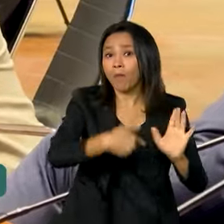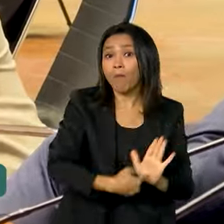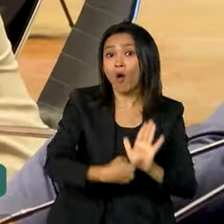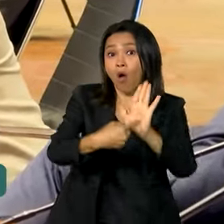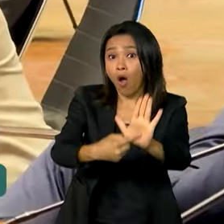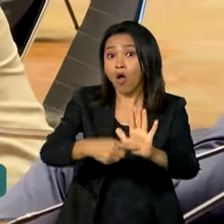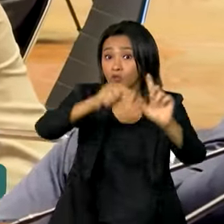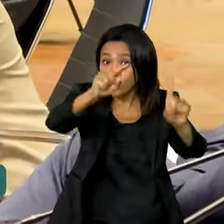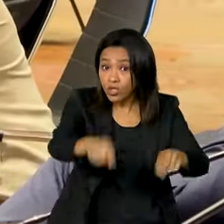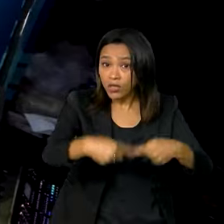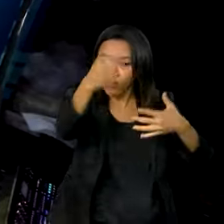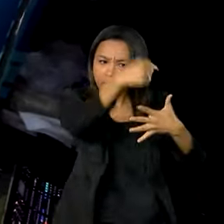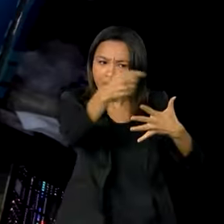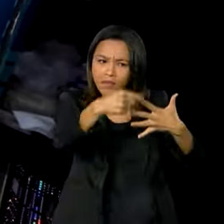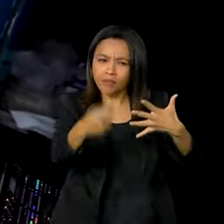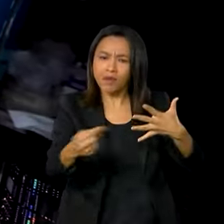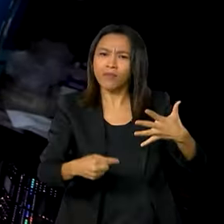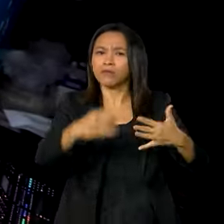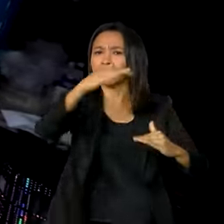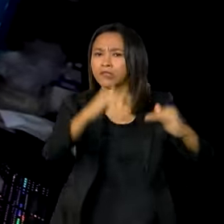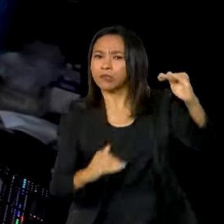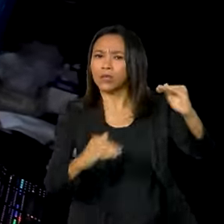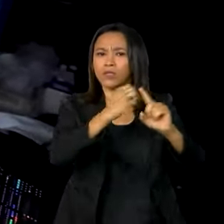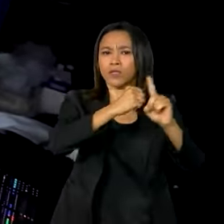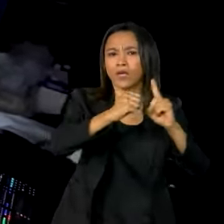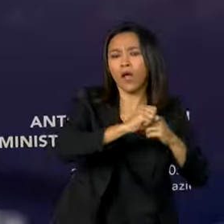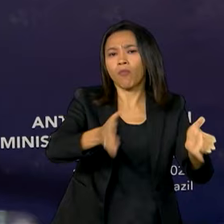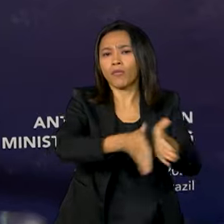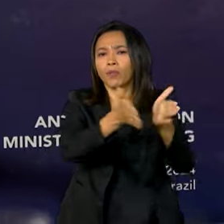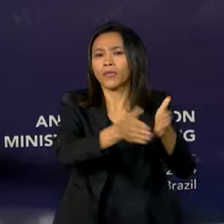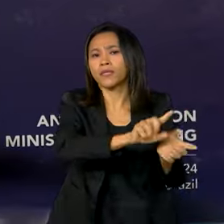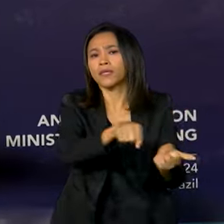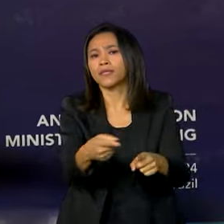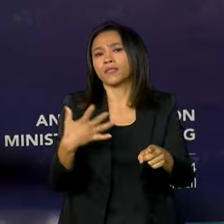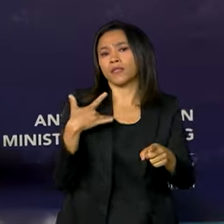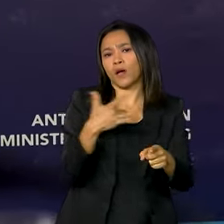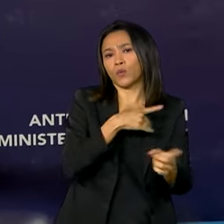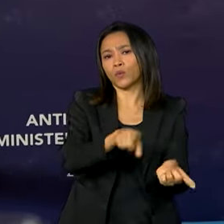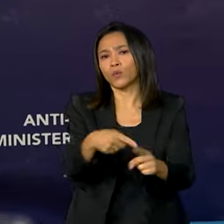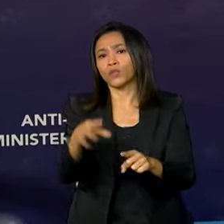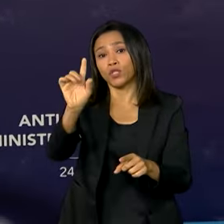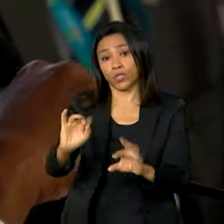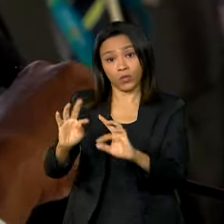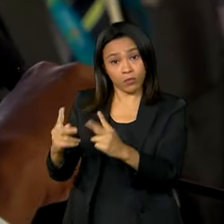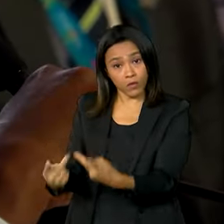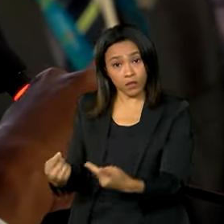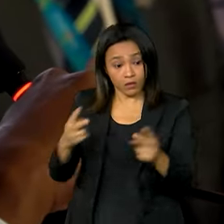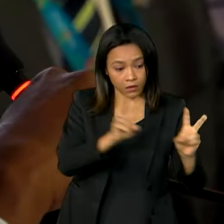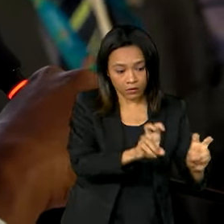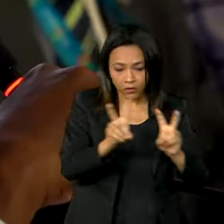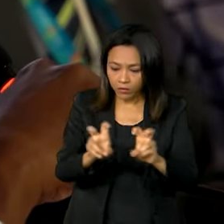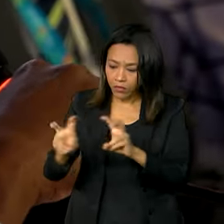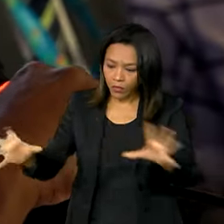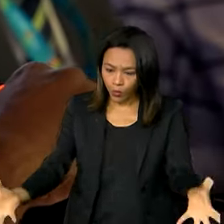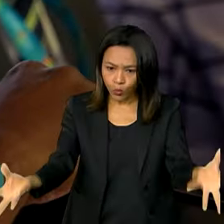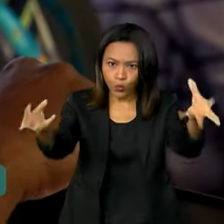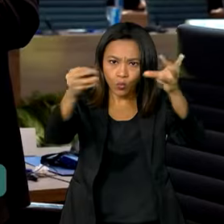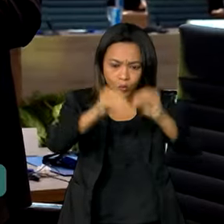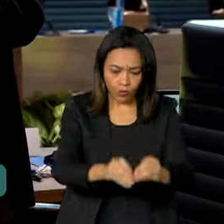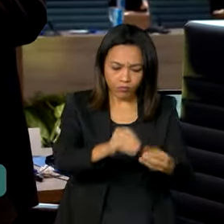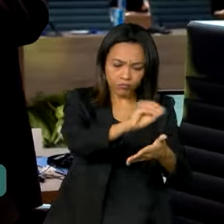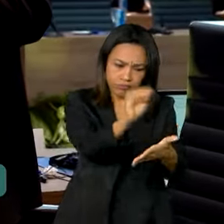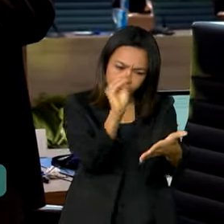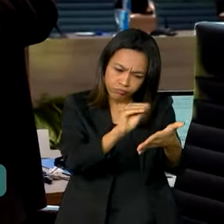globais como desigualdade, pobreza, educação, saúde e direitos humanos. Temas que foram construídos com a